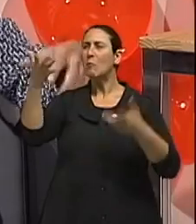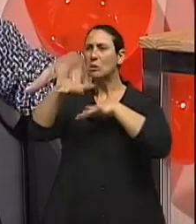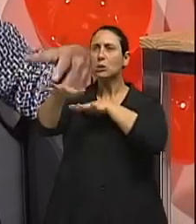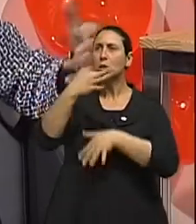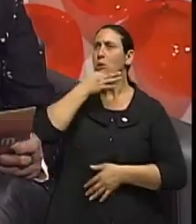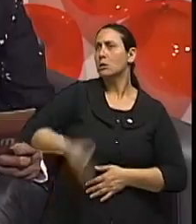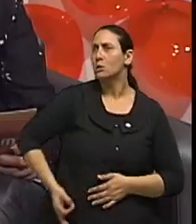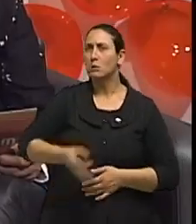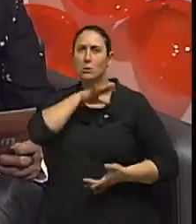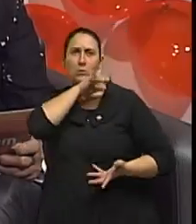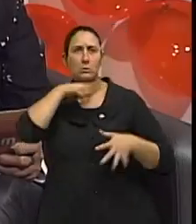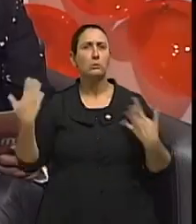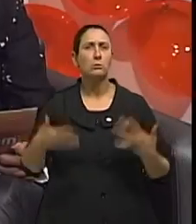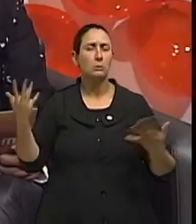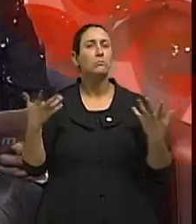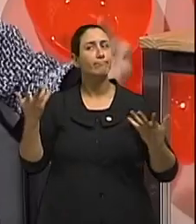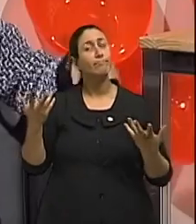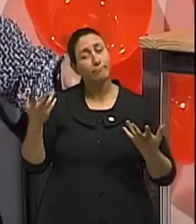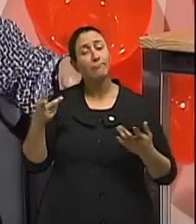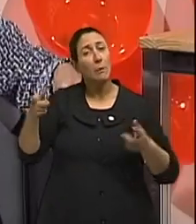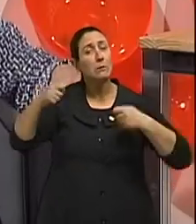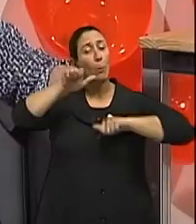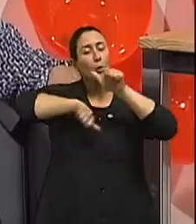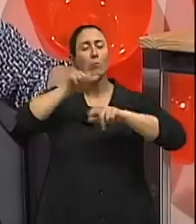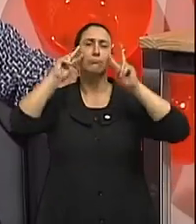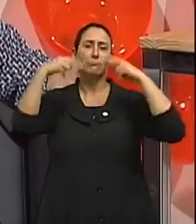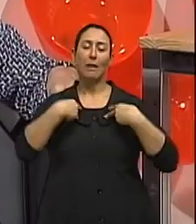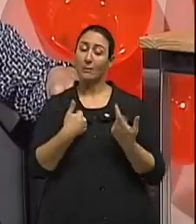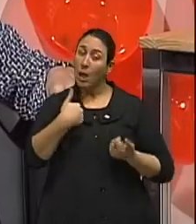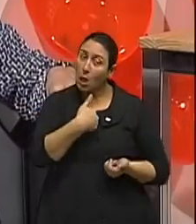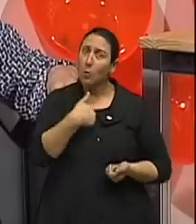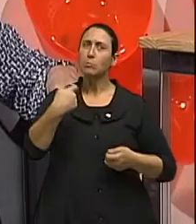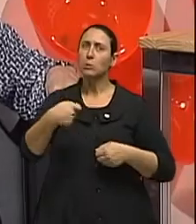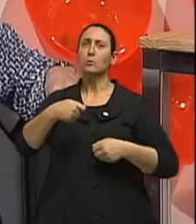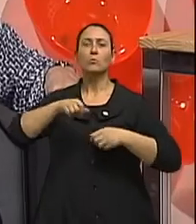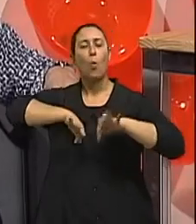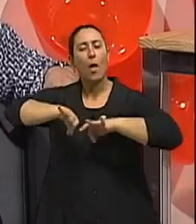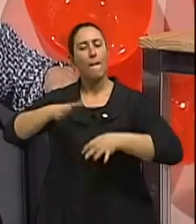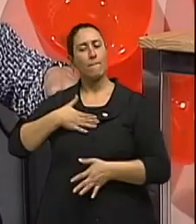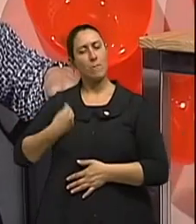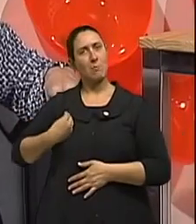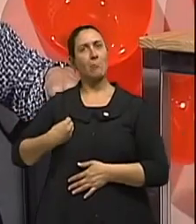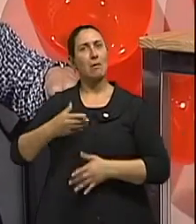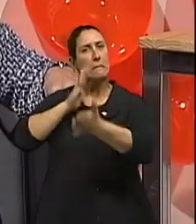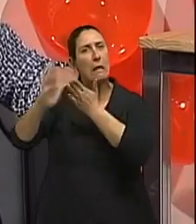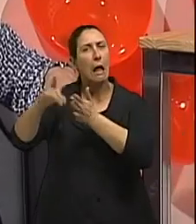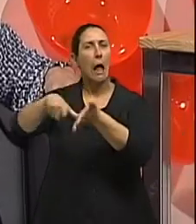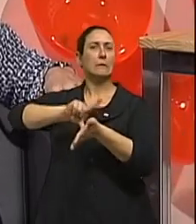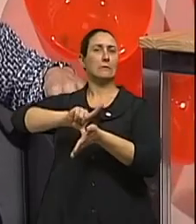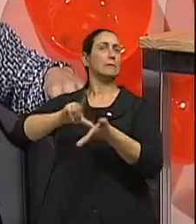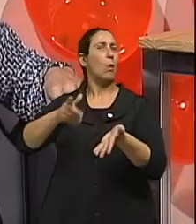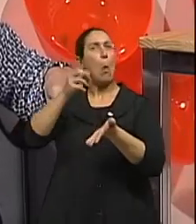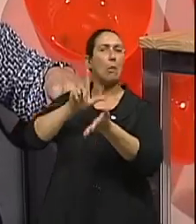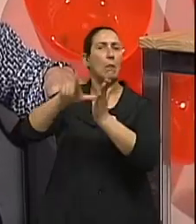Mas nós temos toda a opção para nos mudarmos. Sim, e também é uma questão de expectativa. E o nosso grande aliado, ou o